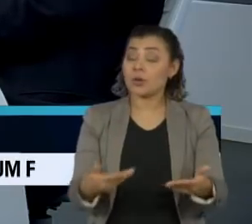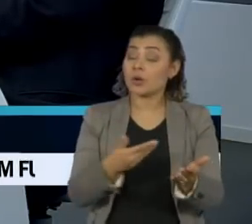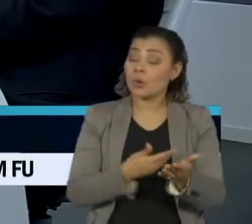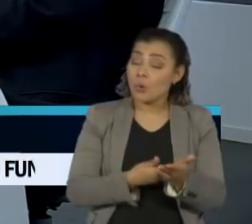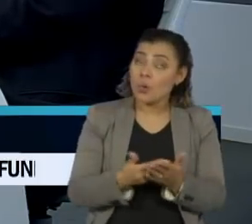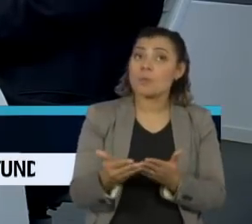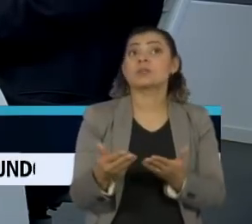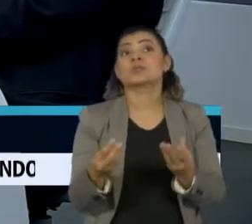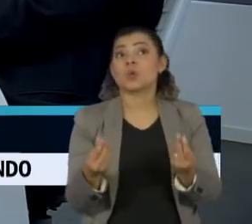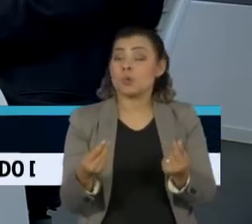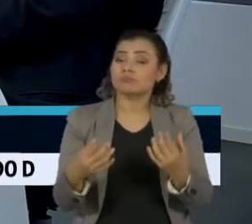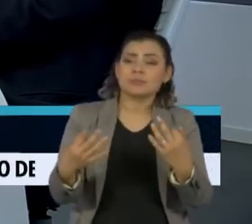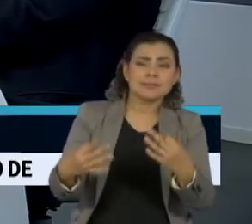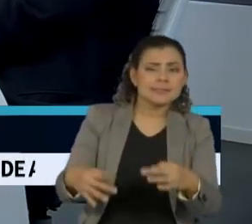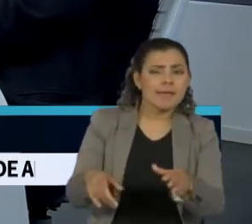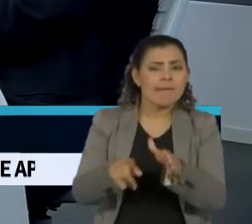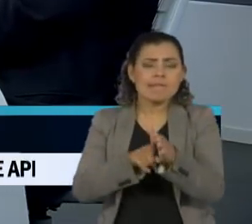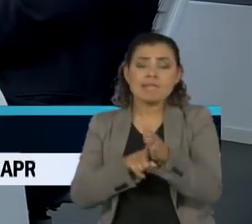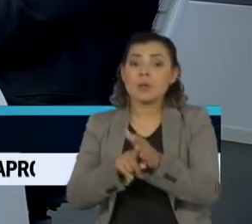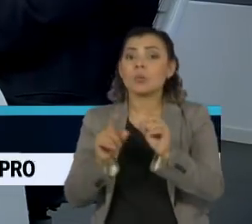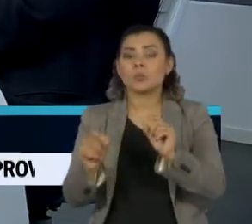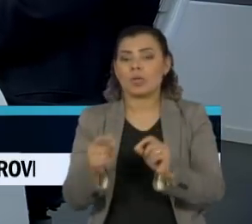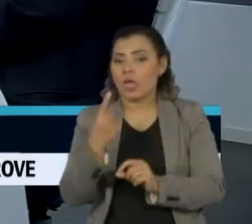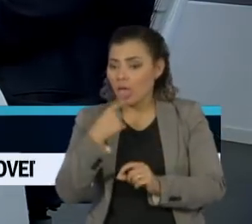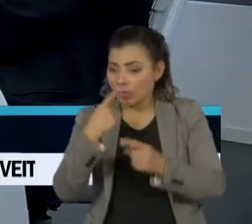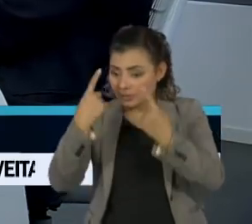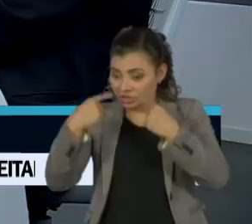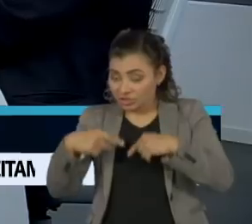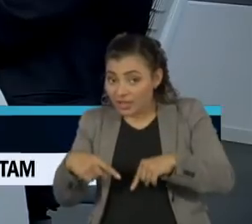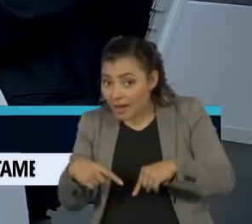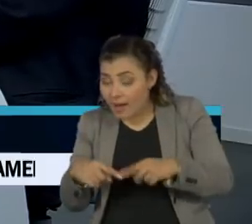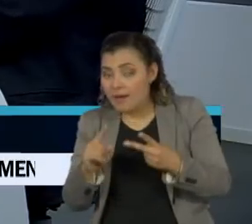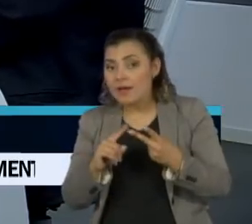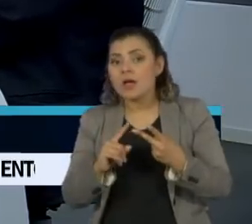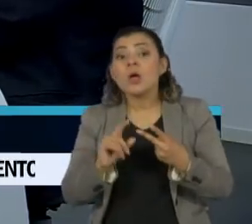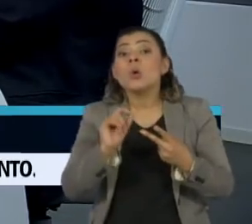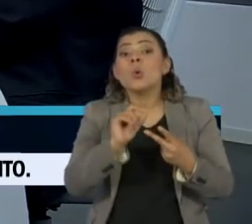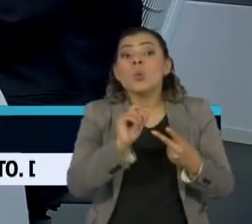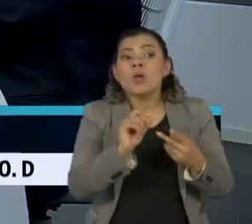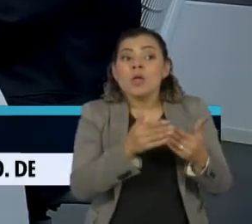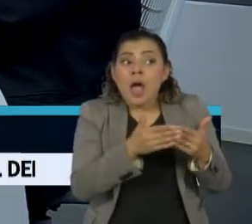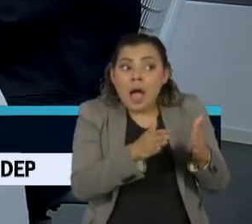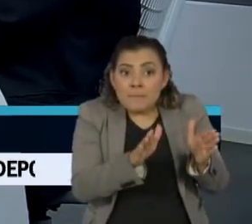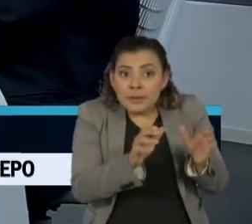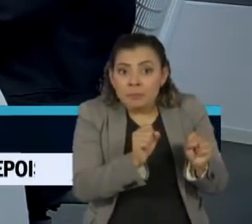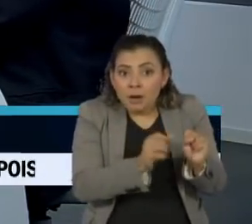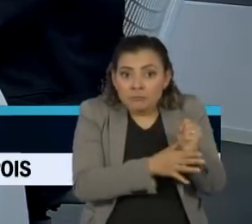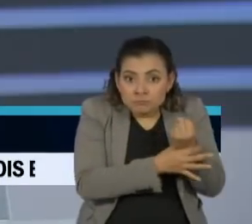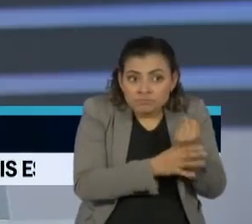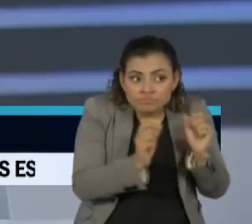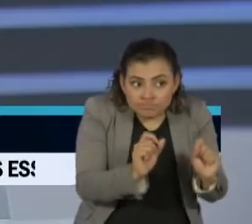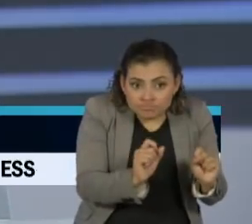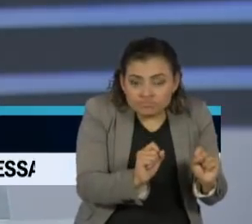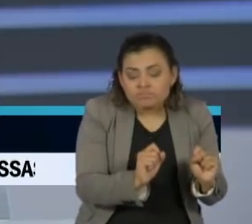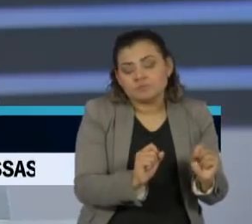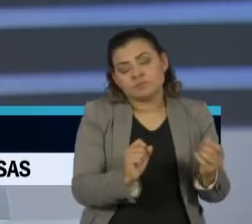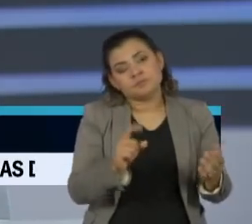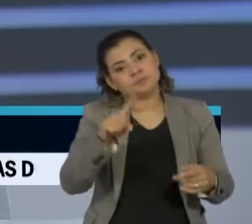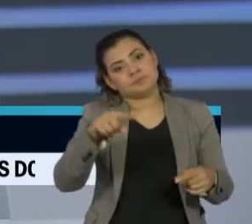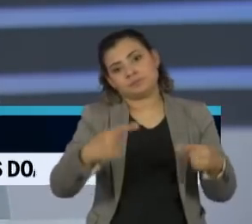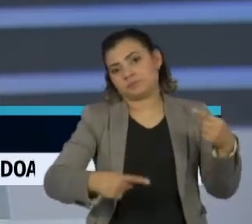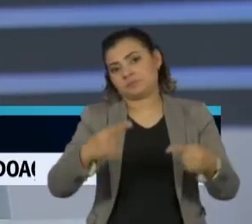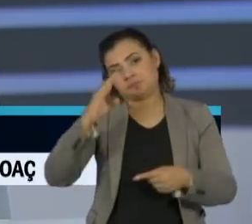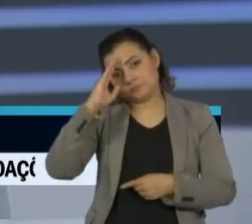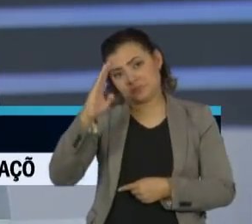ter um pouco mais de razão, é você saber testagem e o que você pode abrir e qual a segurança de abrir. Que essa é a discussão central,